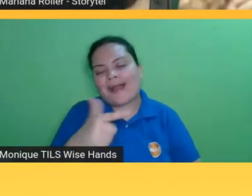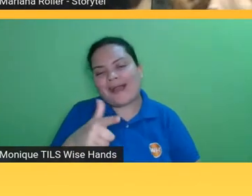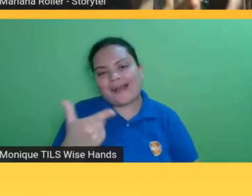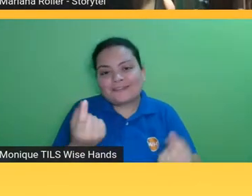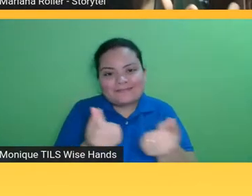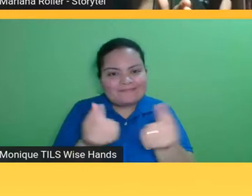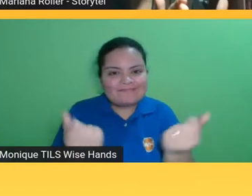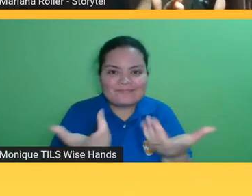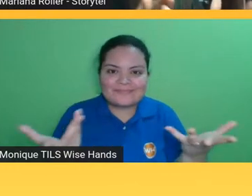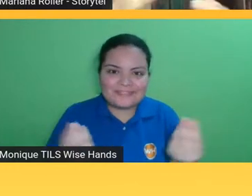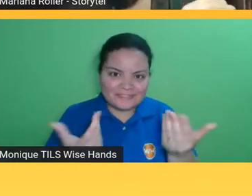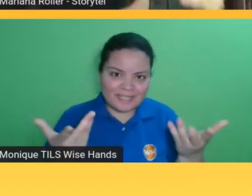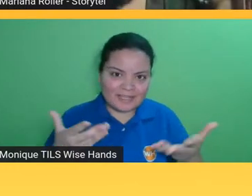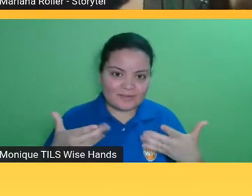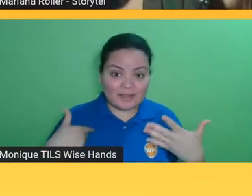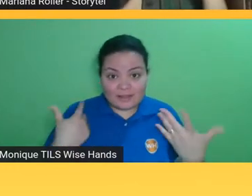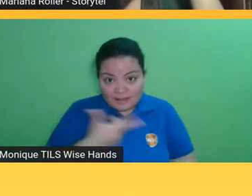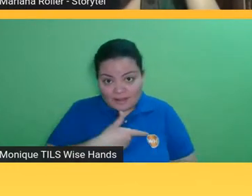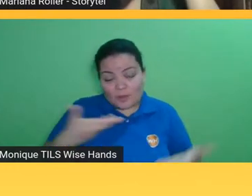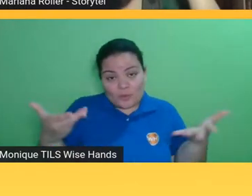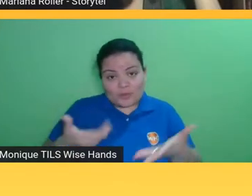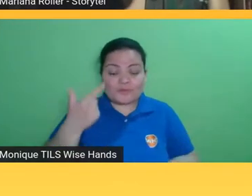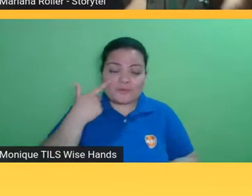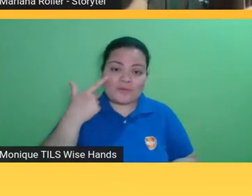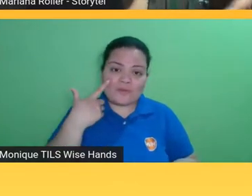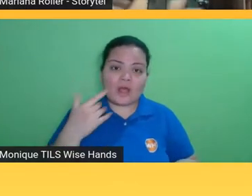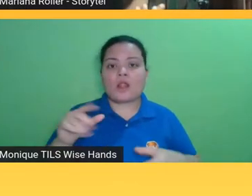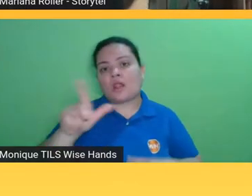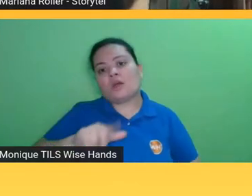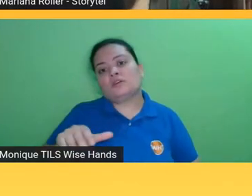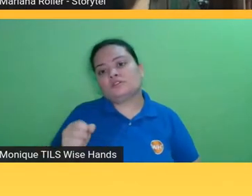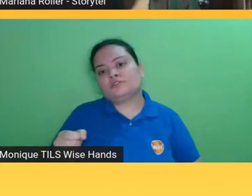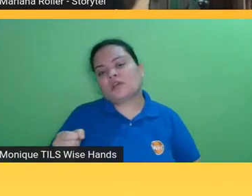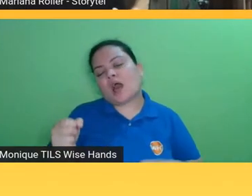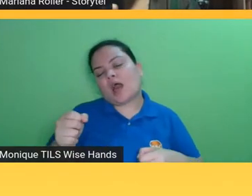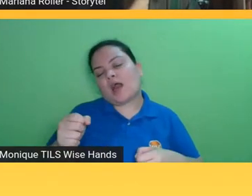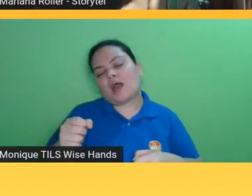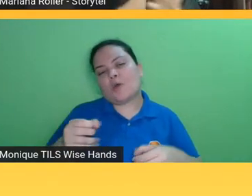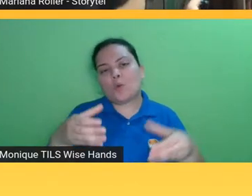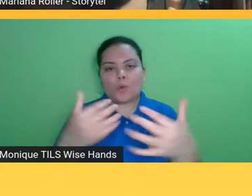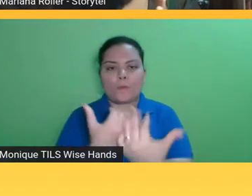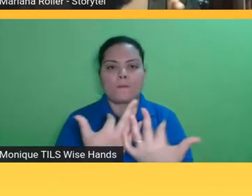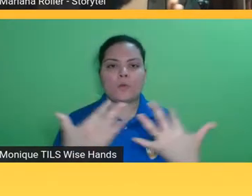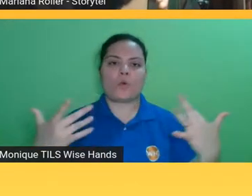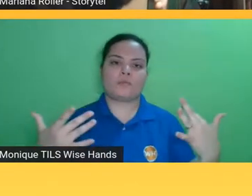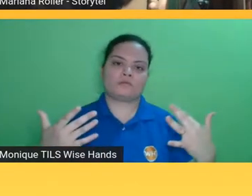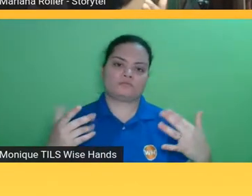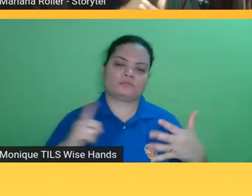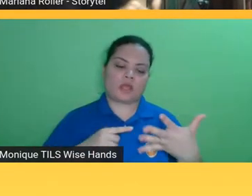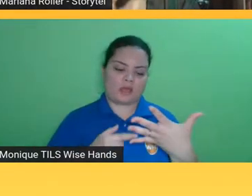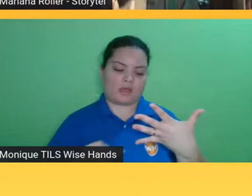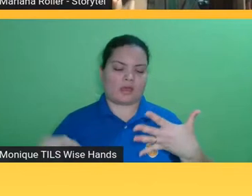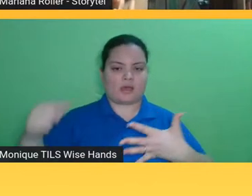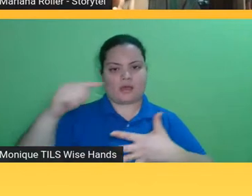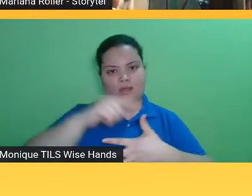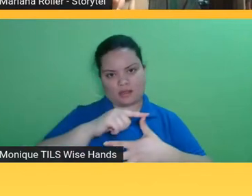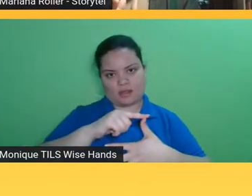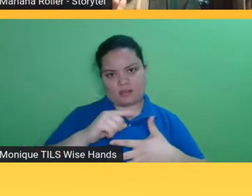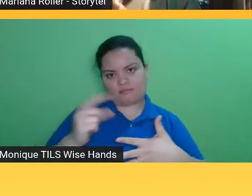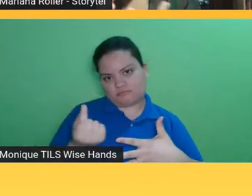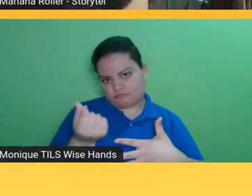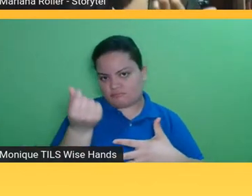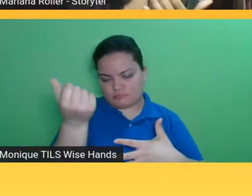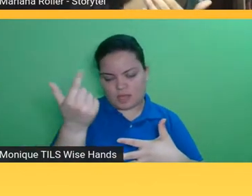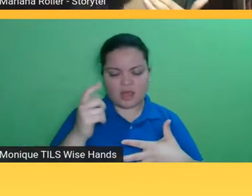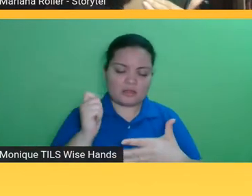pessoas terem então você dá acesso a todo mundo e obviamente as classes mais altas continuam consumindo essas edições especiais eu acho que o livro